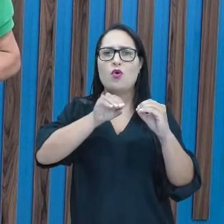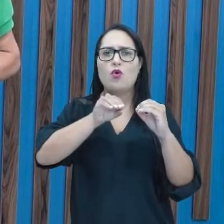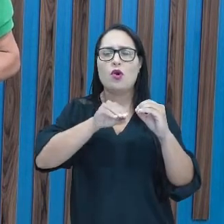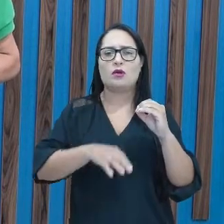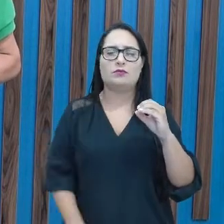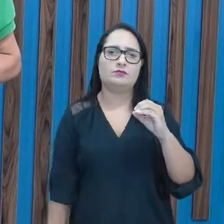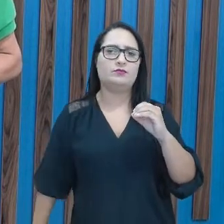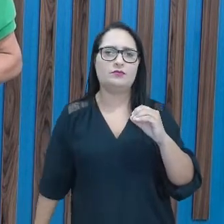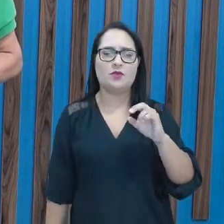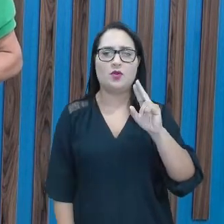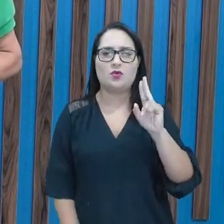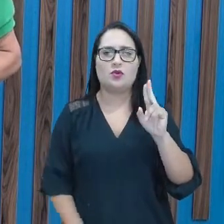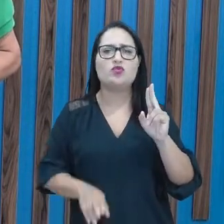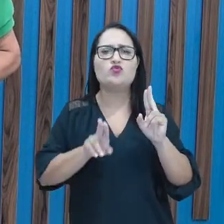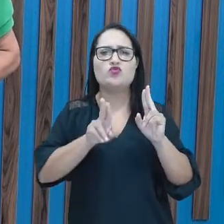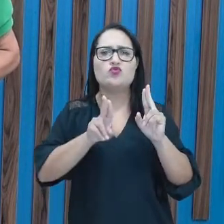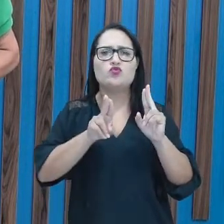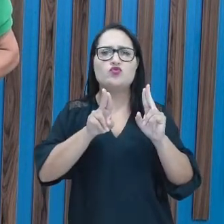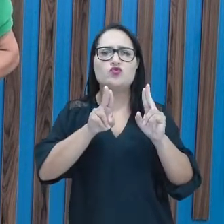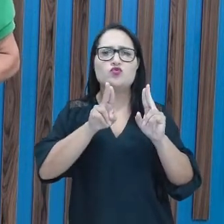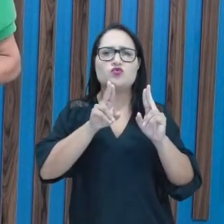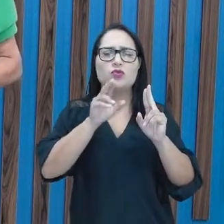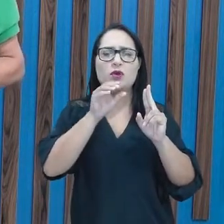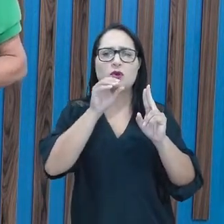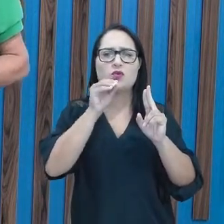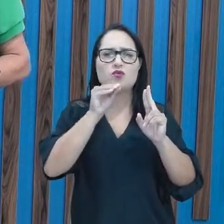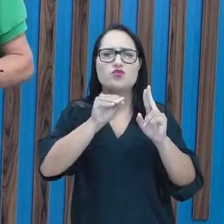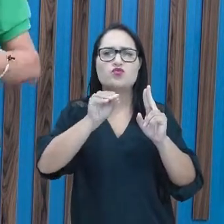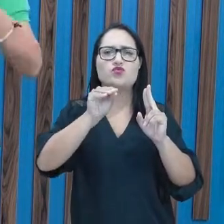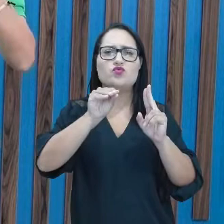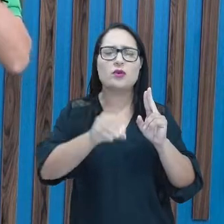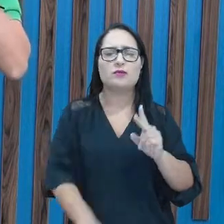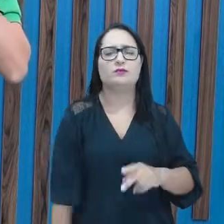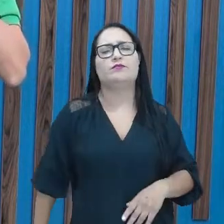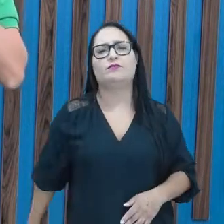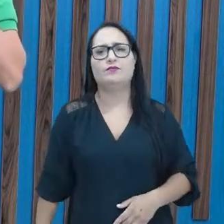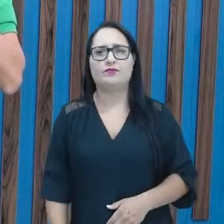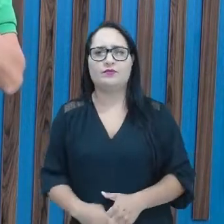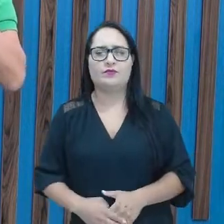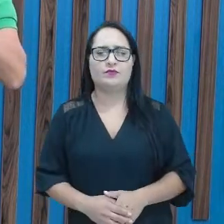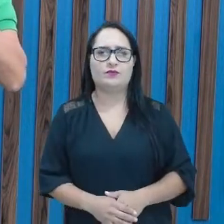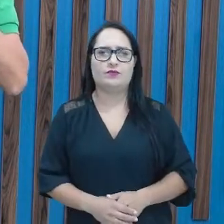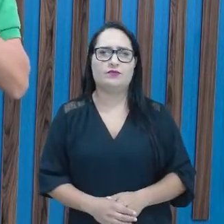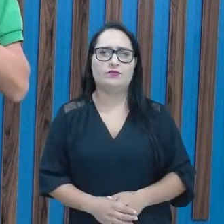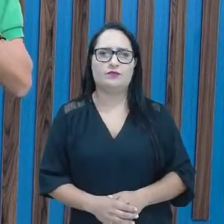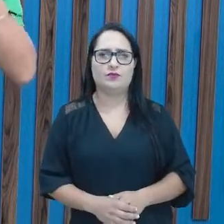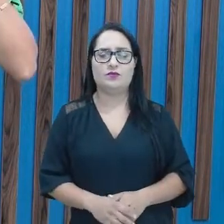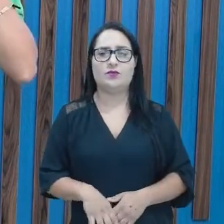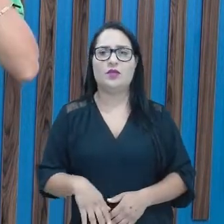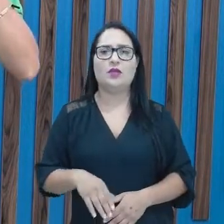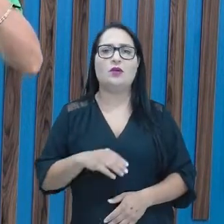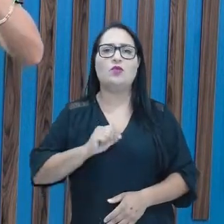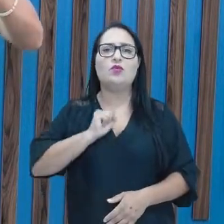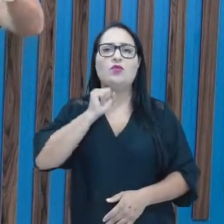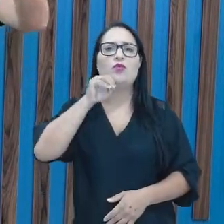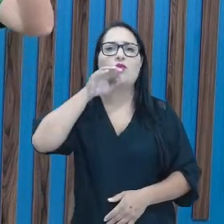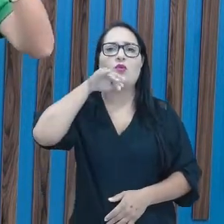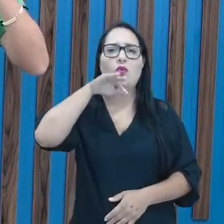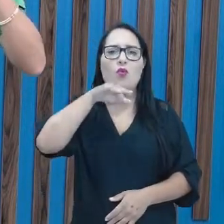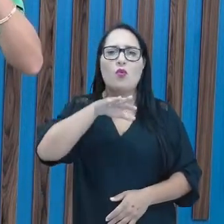O, e o U, U, Perceberam? Mas o ar passa